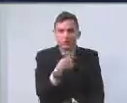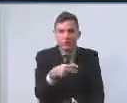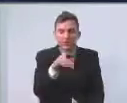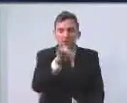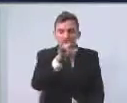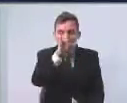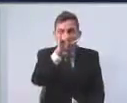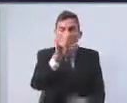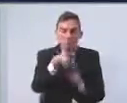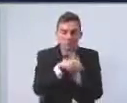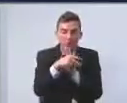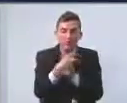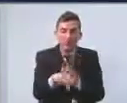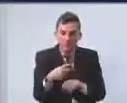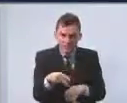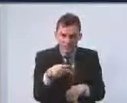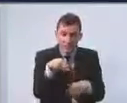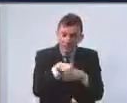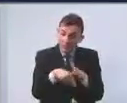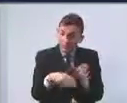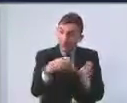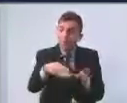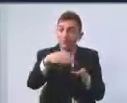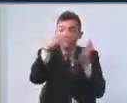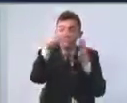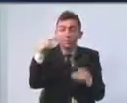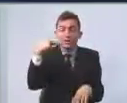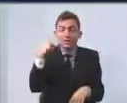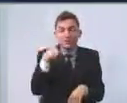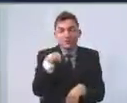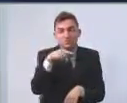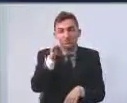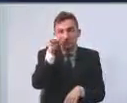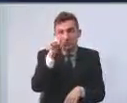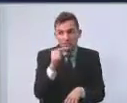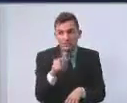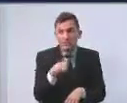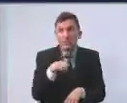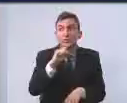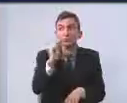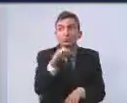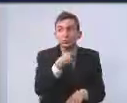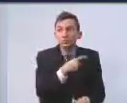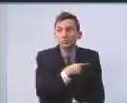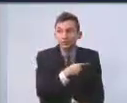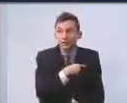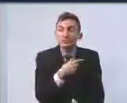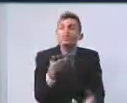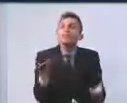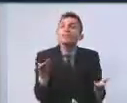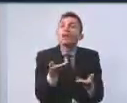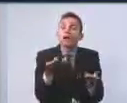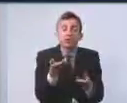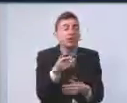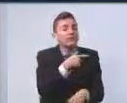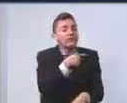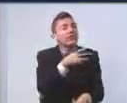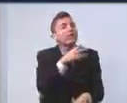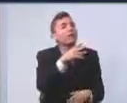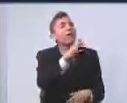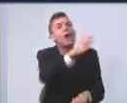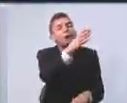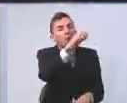legal elaborado por esta Casa de Leis. Então, tem isso. Então, todo ano tem. Com relação a umas podem e outras não podem,